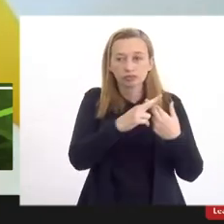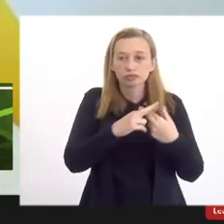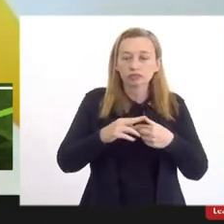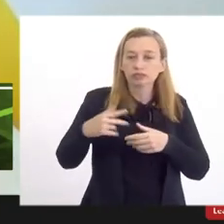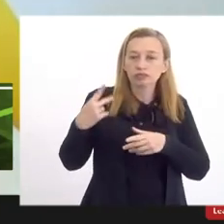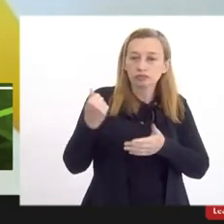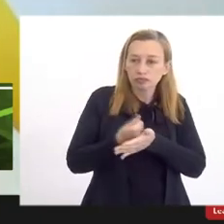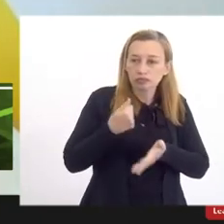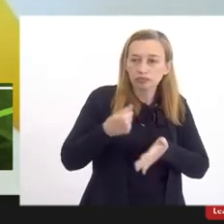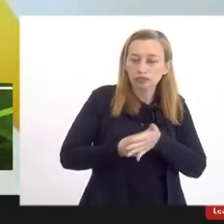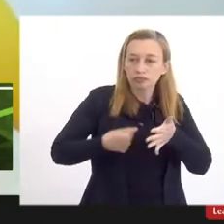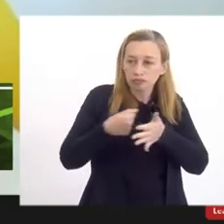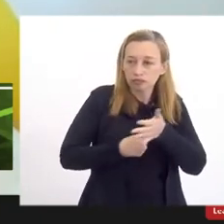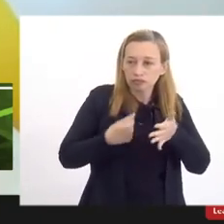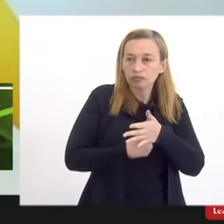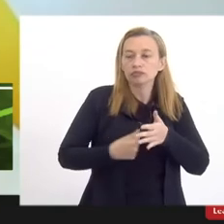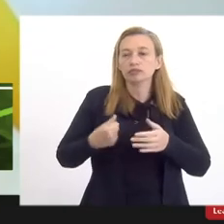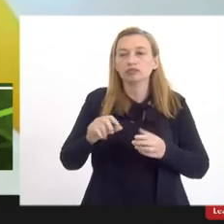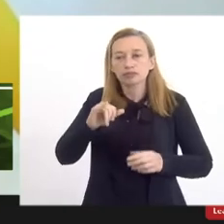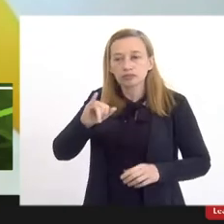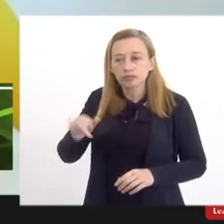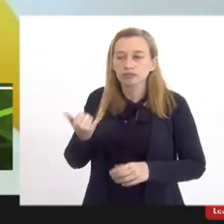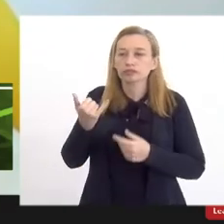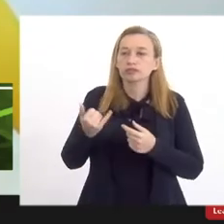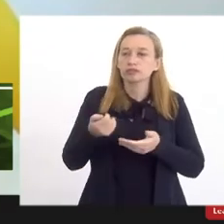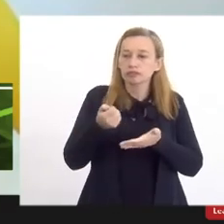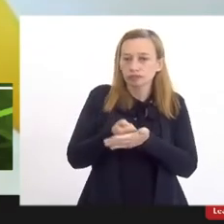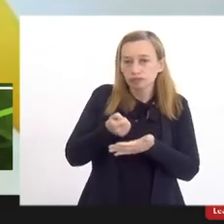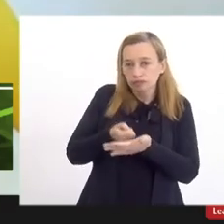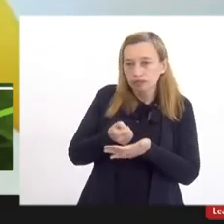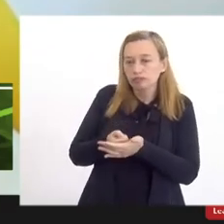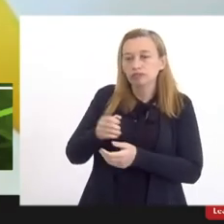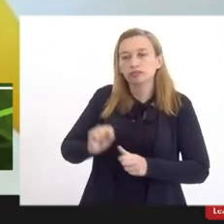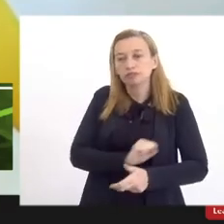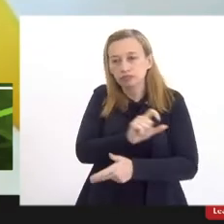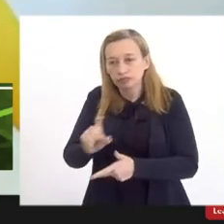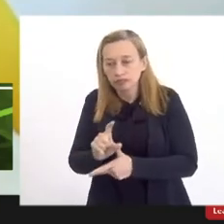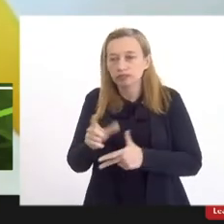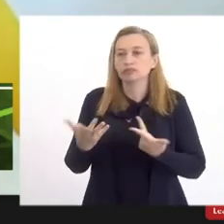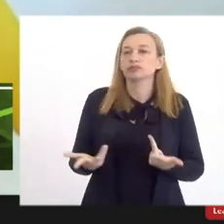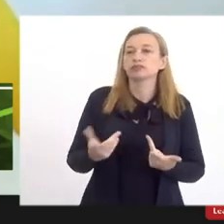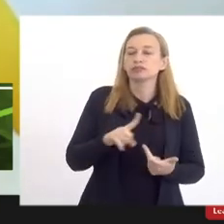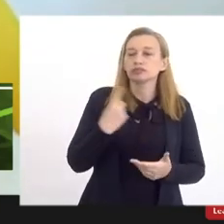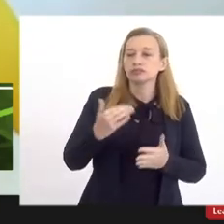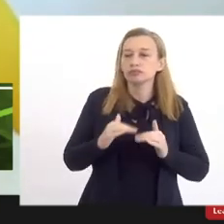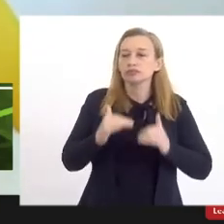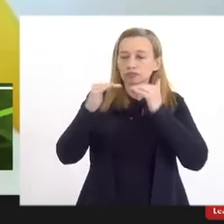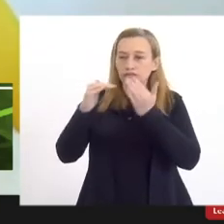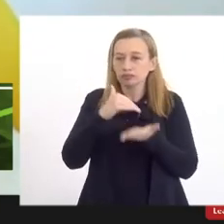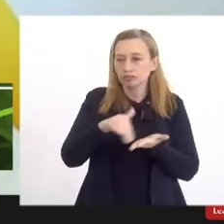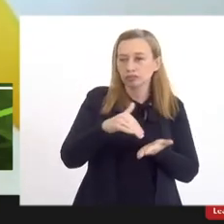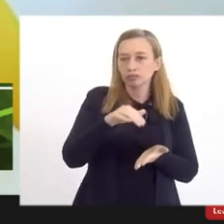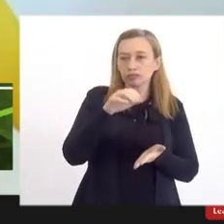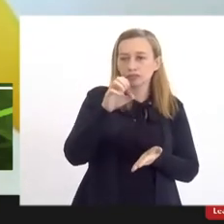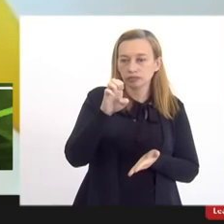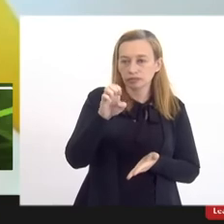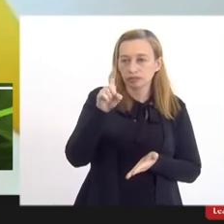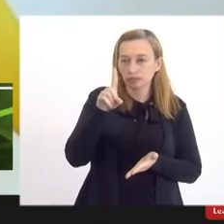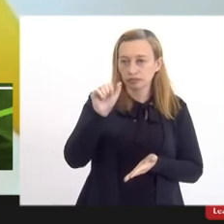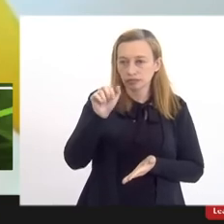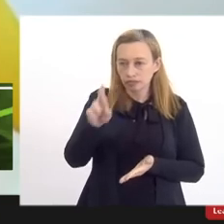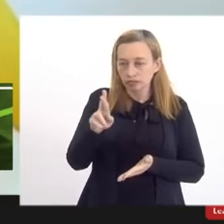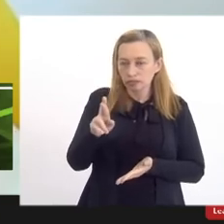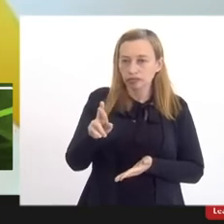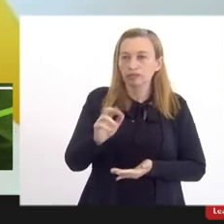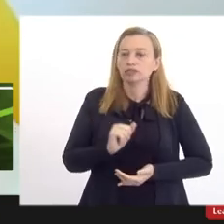e a gente aproveita inclusive a ocasião para cobrar do Poder Executivo do nosso subsecretário Edgar Leite que faça